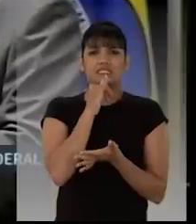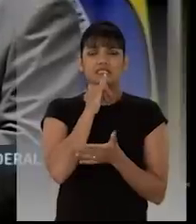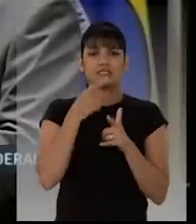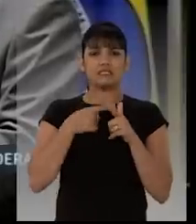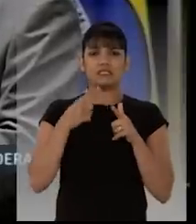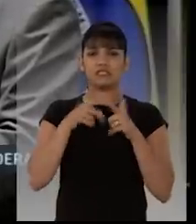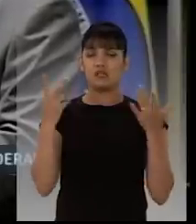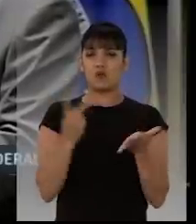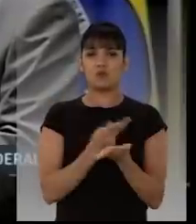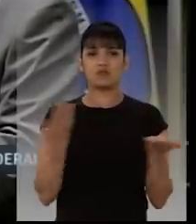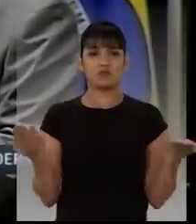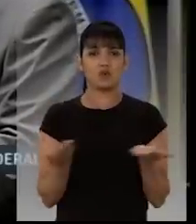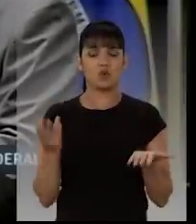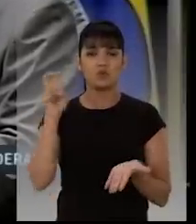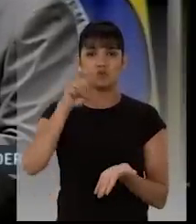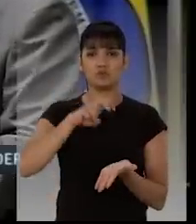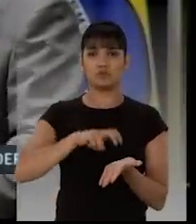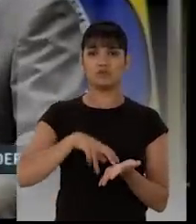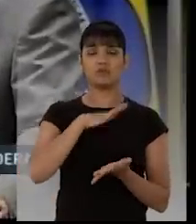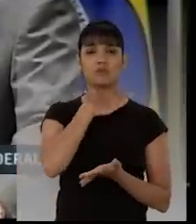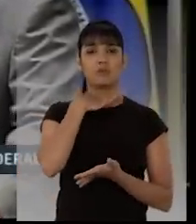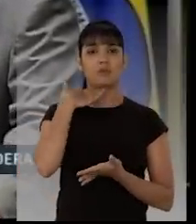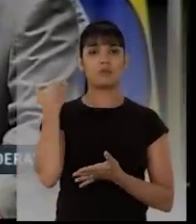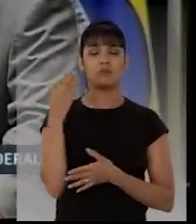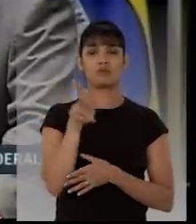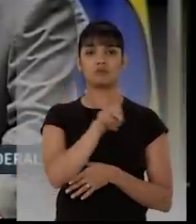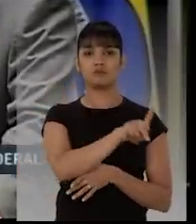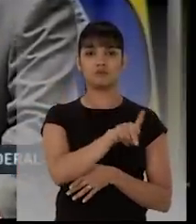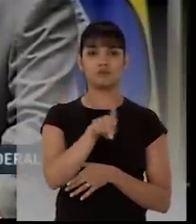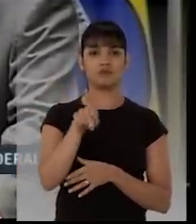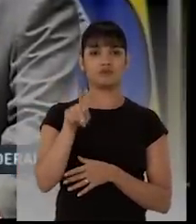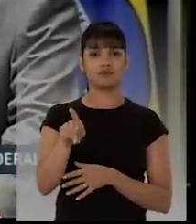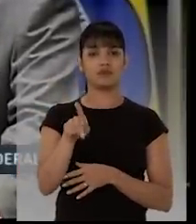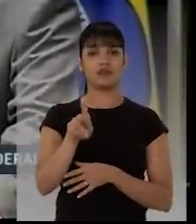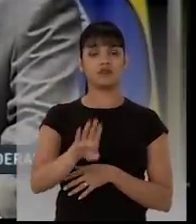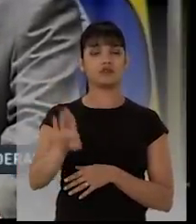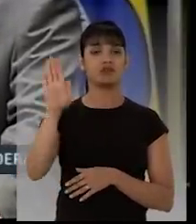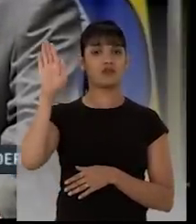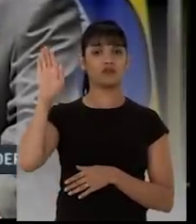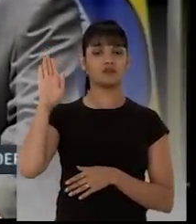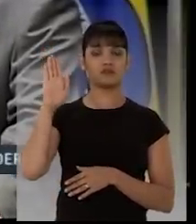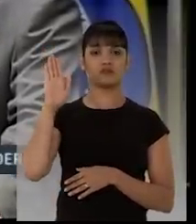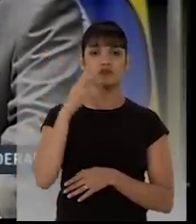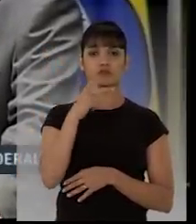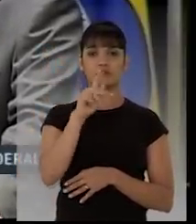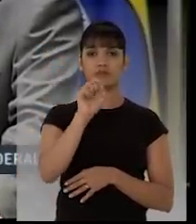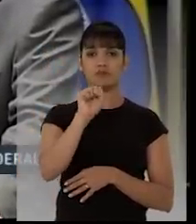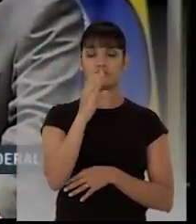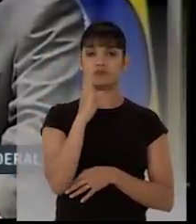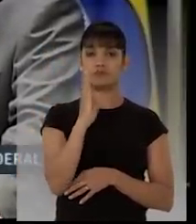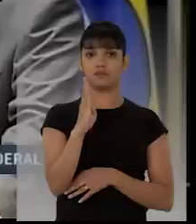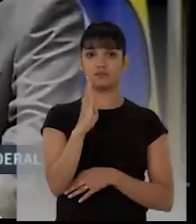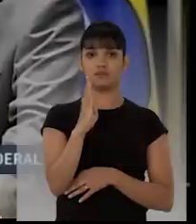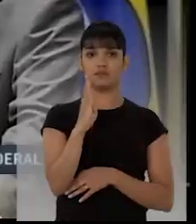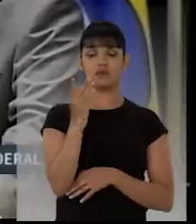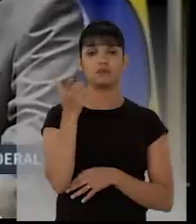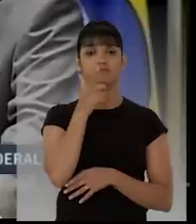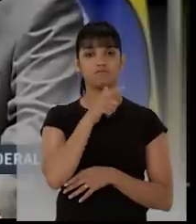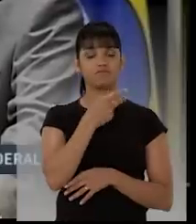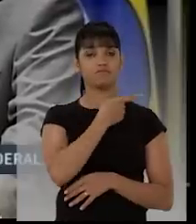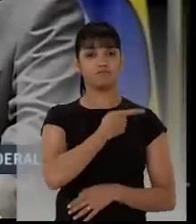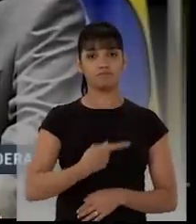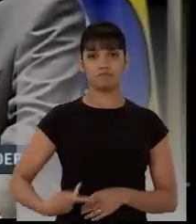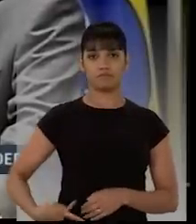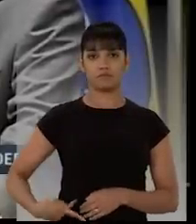em Santos, com o falecimento do presidente e candidato do Partido Socialista Brasileiro à presidência da República, Eduardo